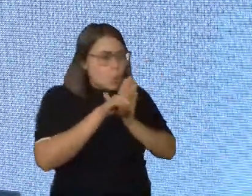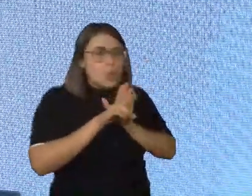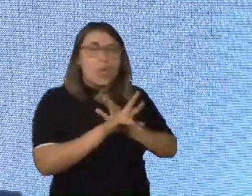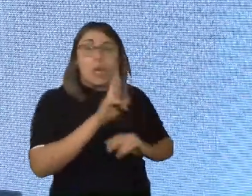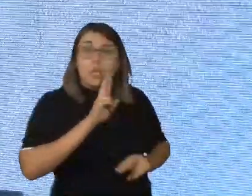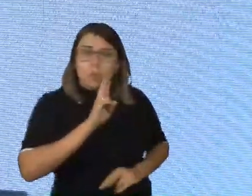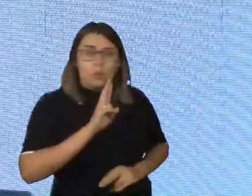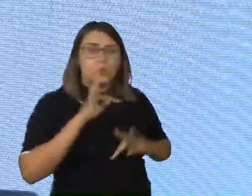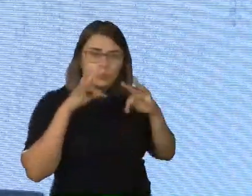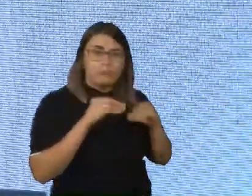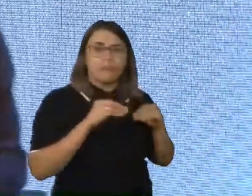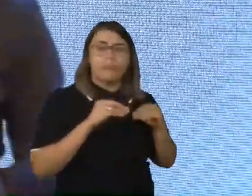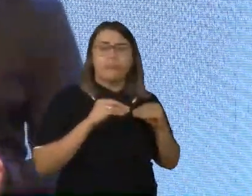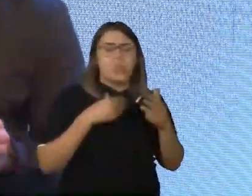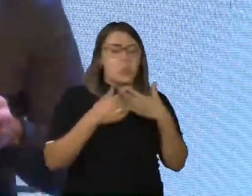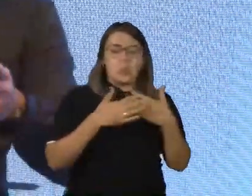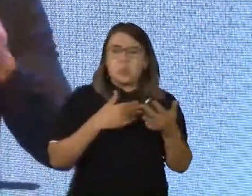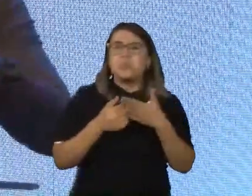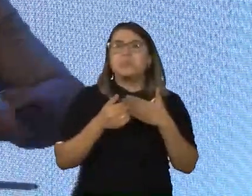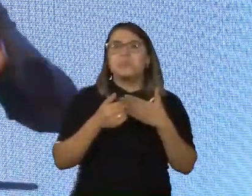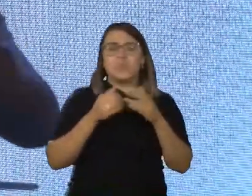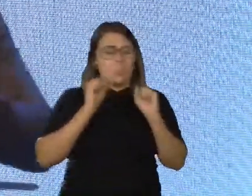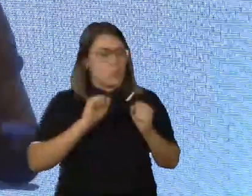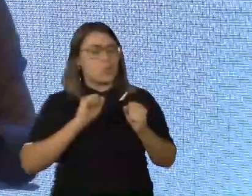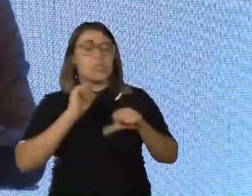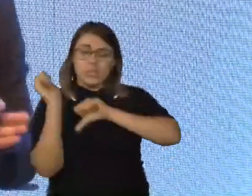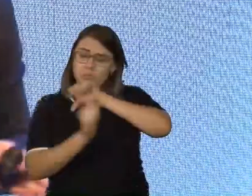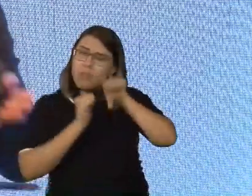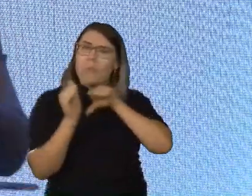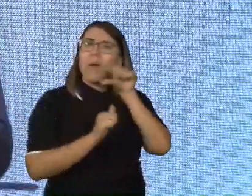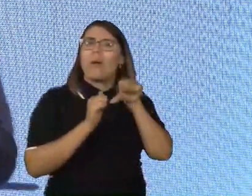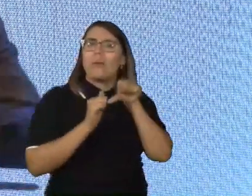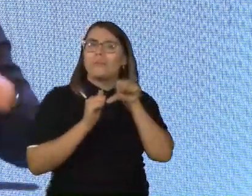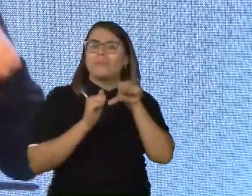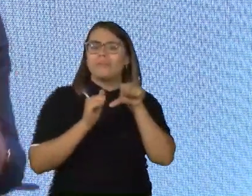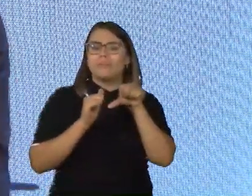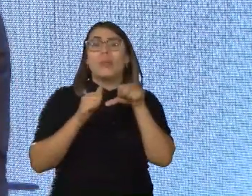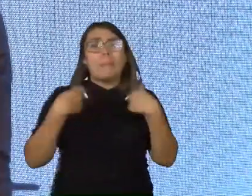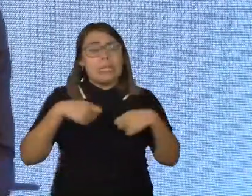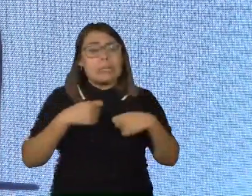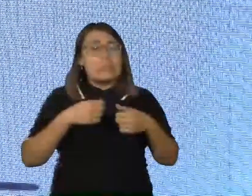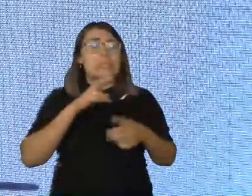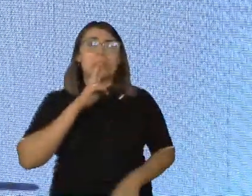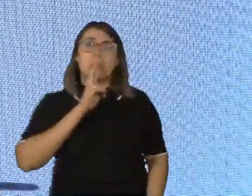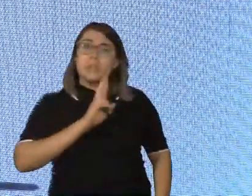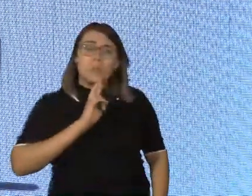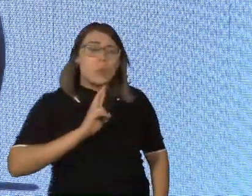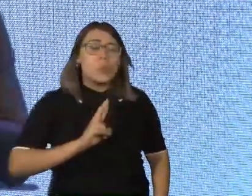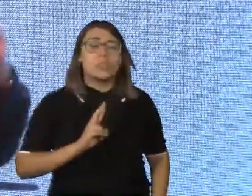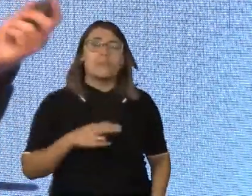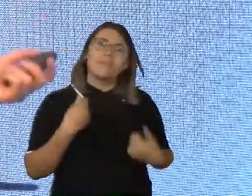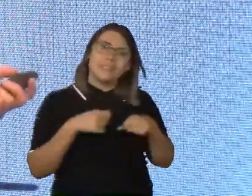identificar as suas crenças e promover uma mudança se você colocar isso no papel, externar para fora e ler para